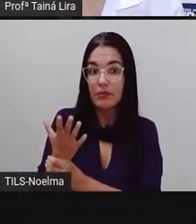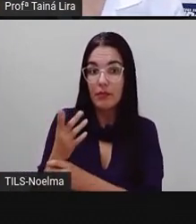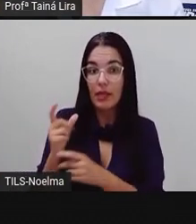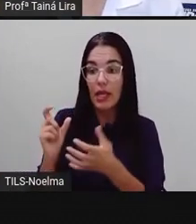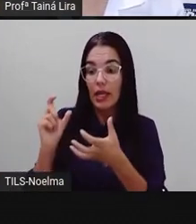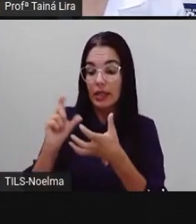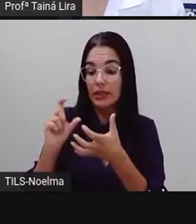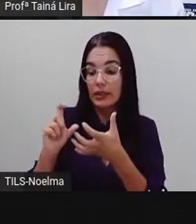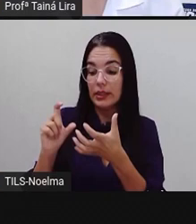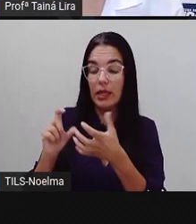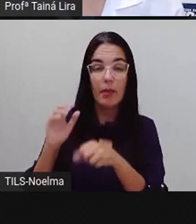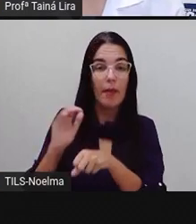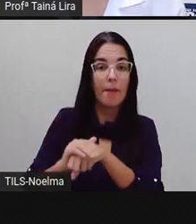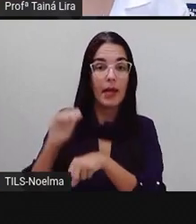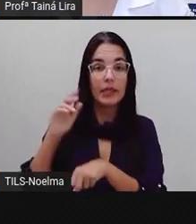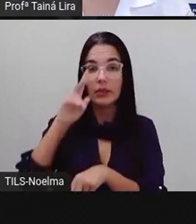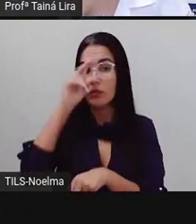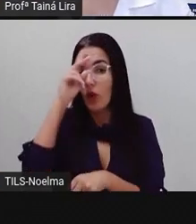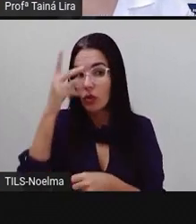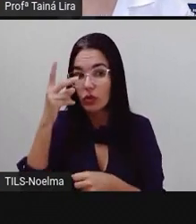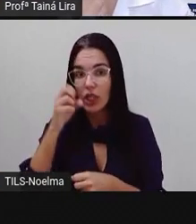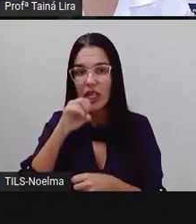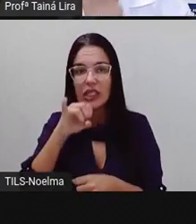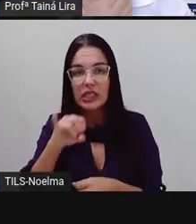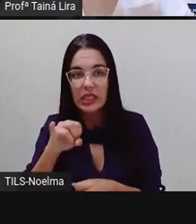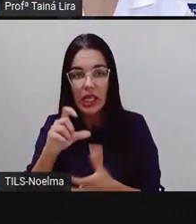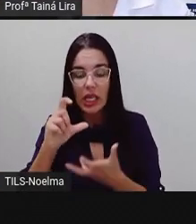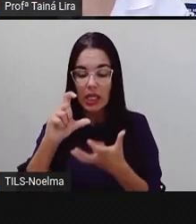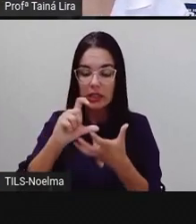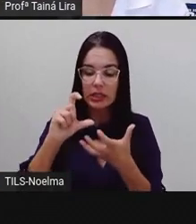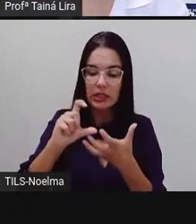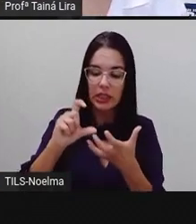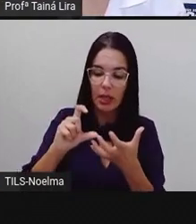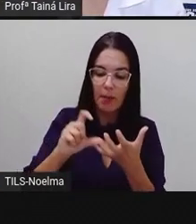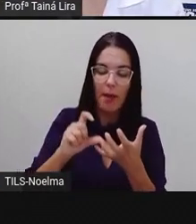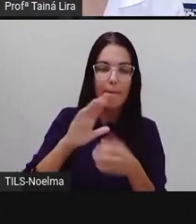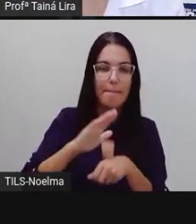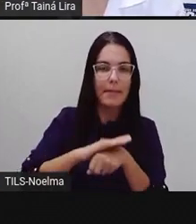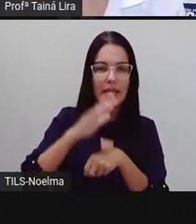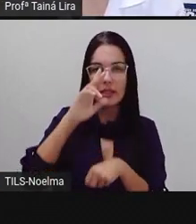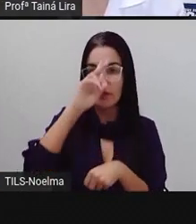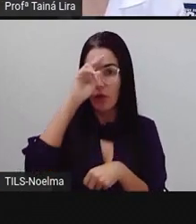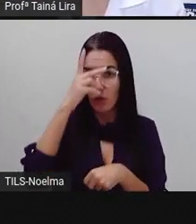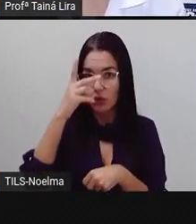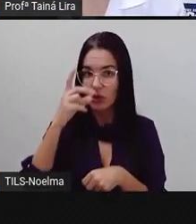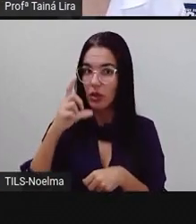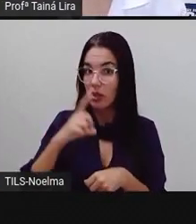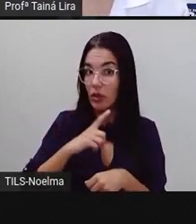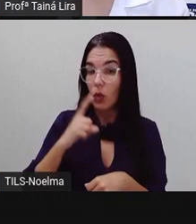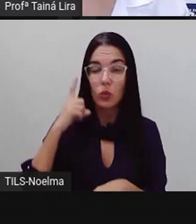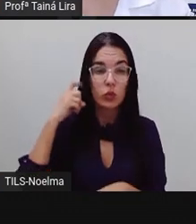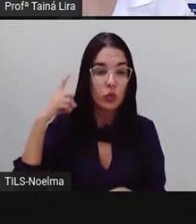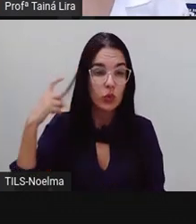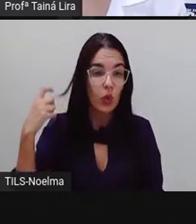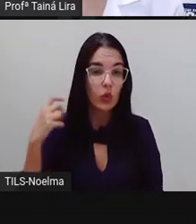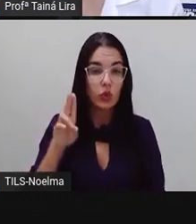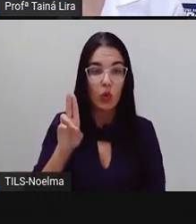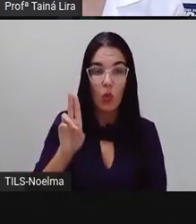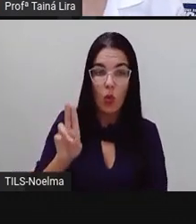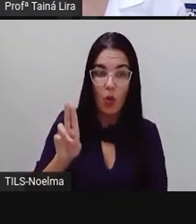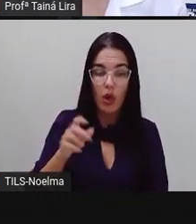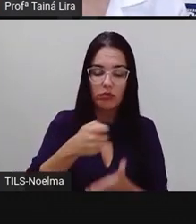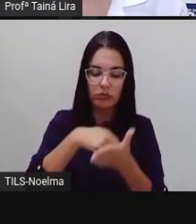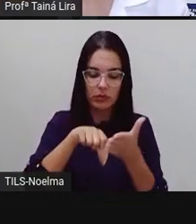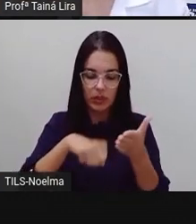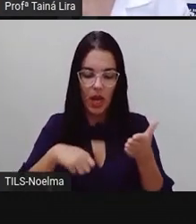forte, tá? Da palavra. Se a sílaba mais forte for essa aí que tem o som de U, escrevemos com